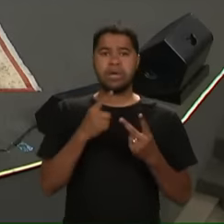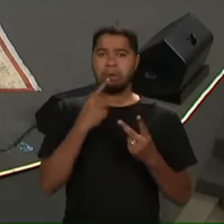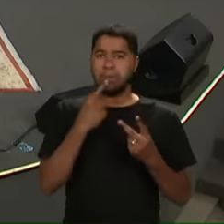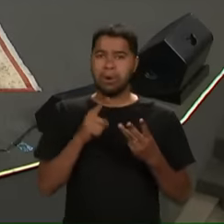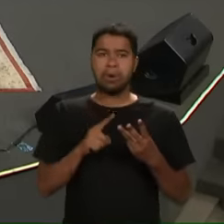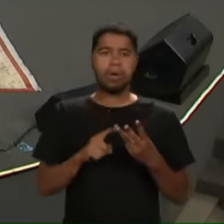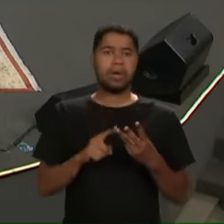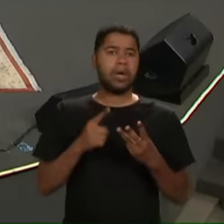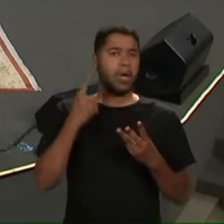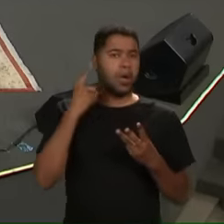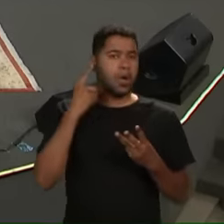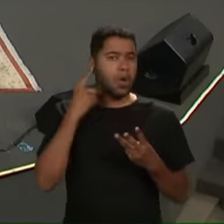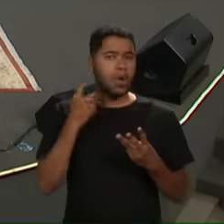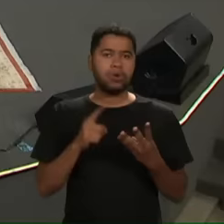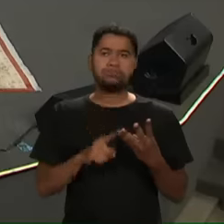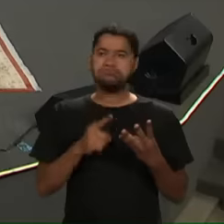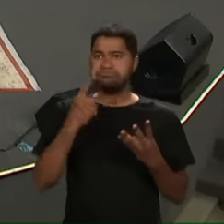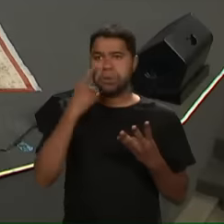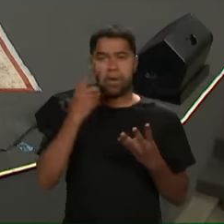Tinha nariz